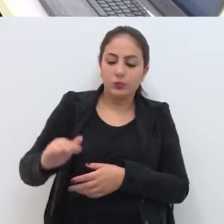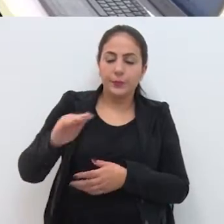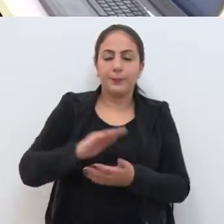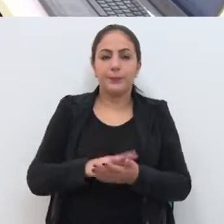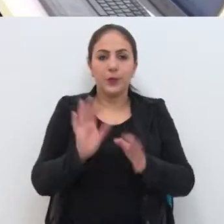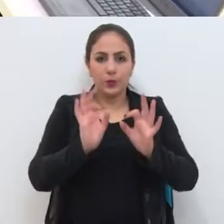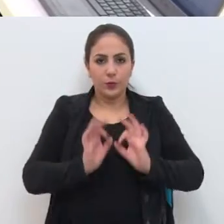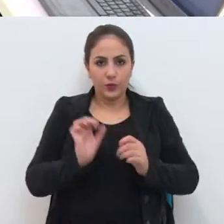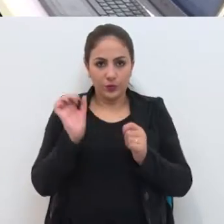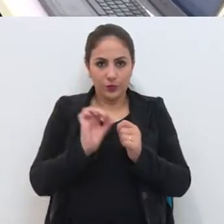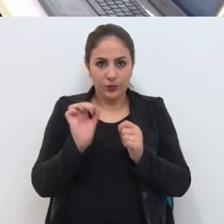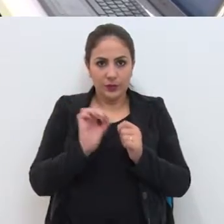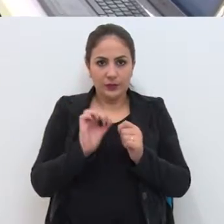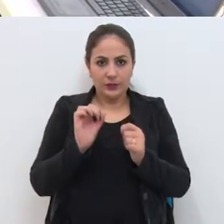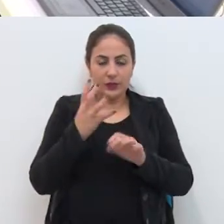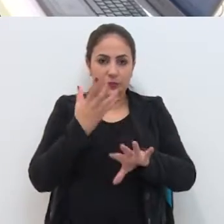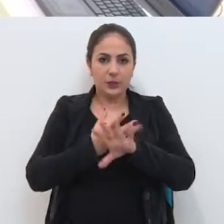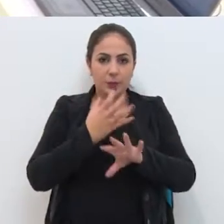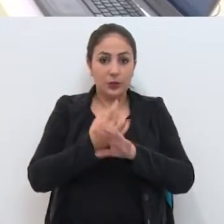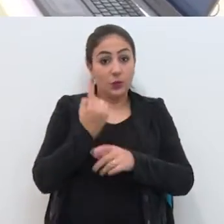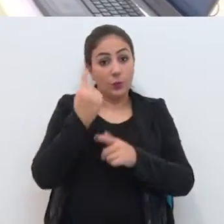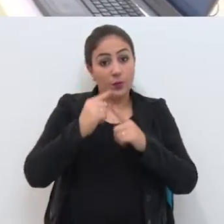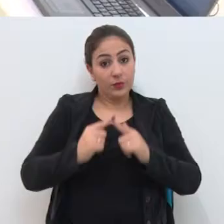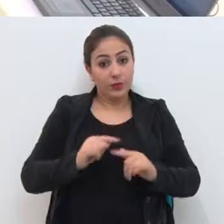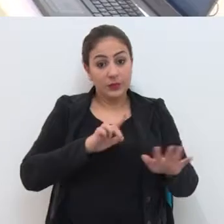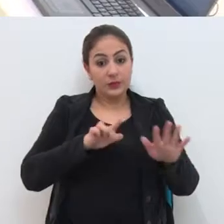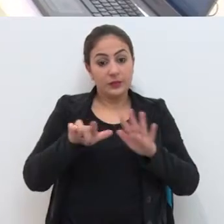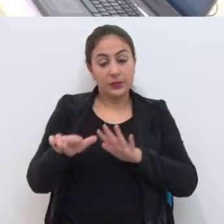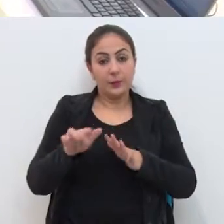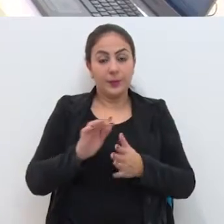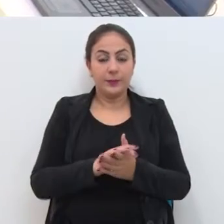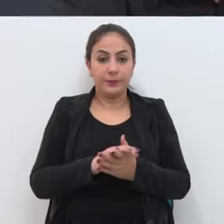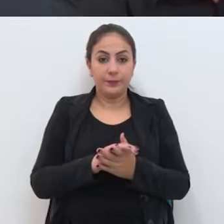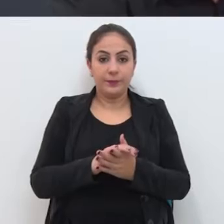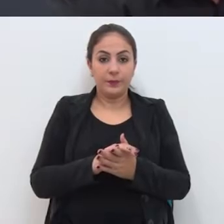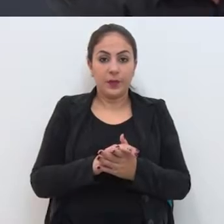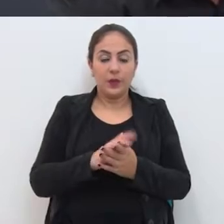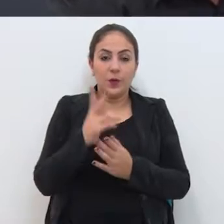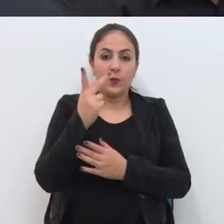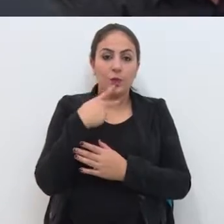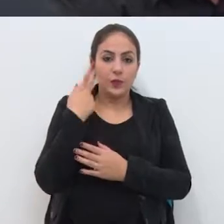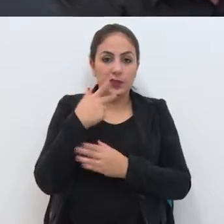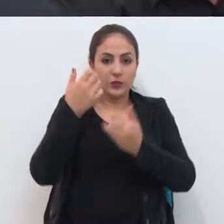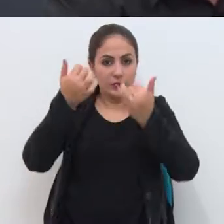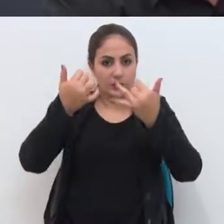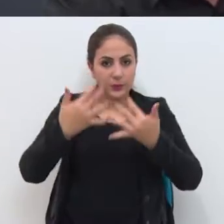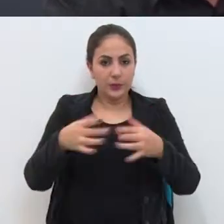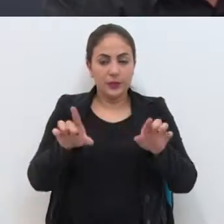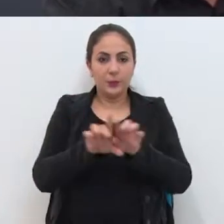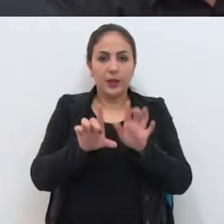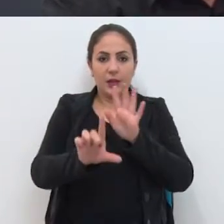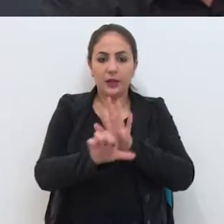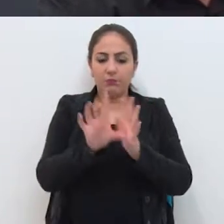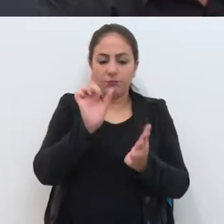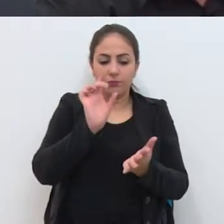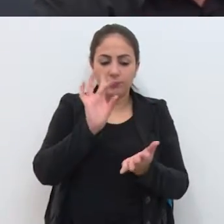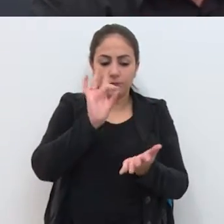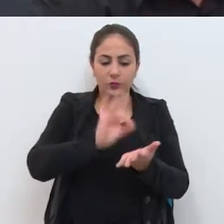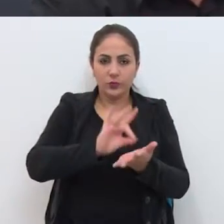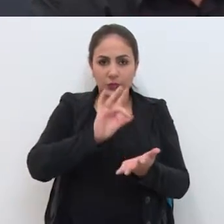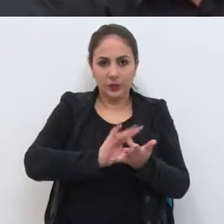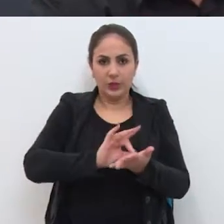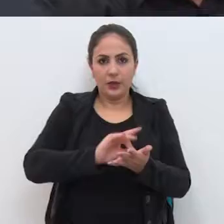projeto prevê a realização da disciplina Pelo menos uma vez por semana O socialista explica ainda Que a lei vai